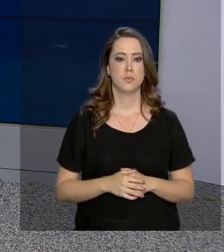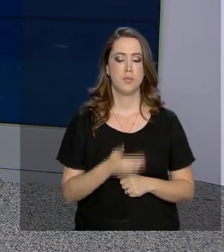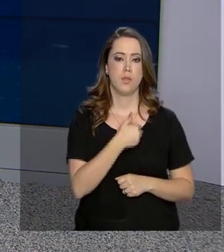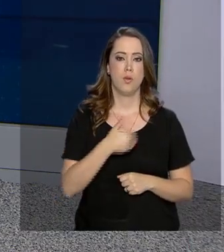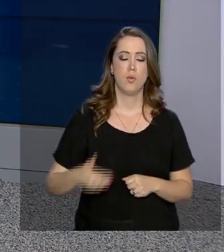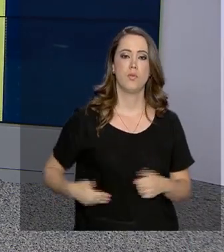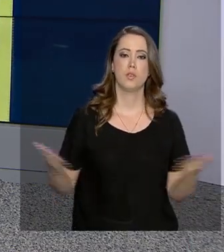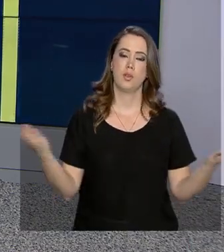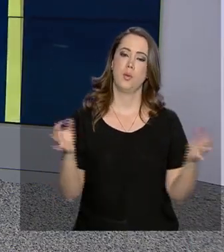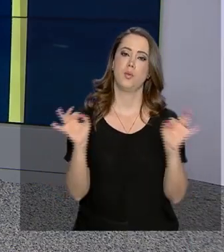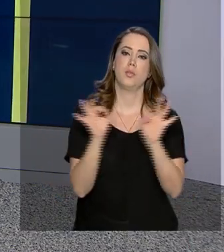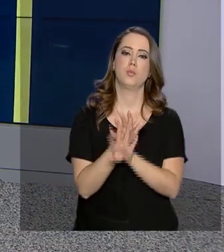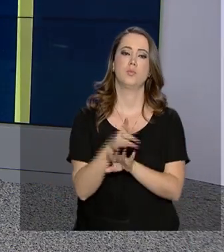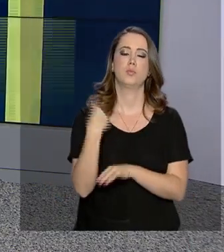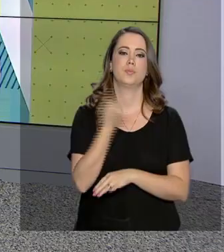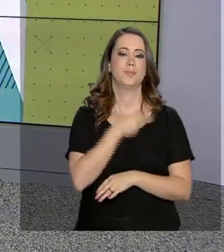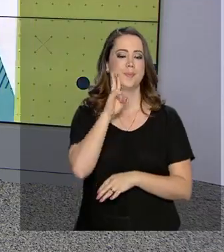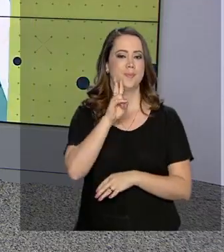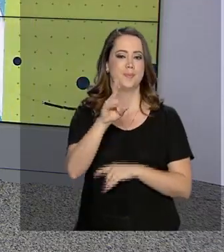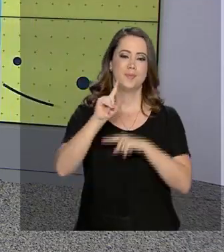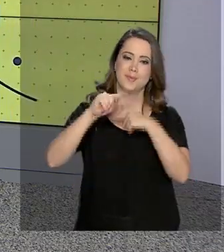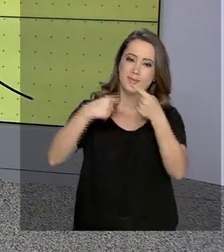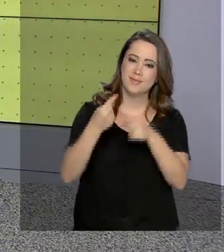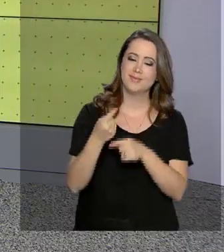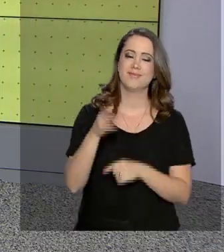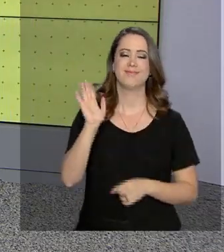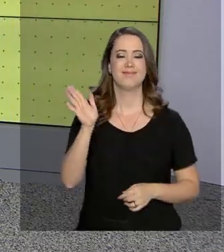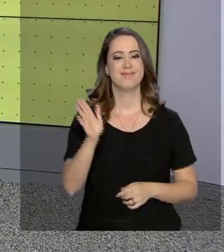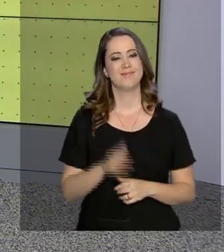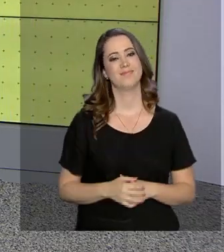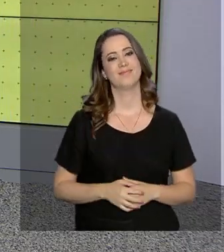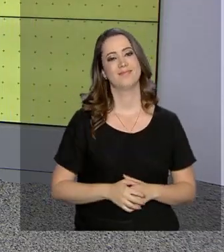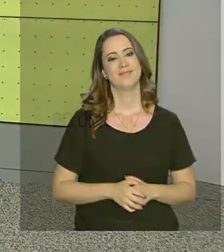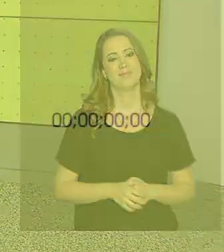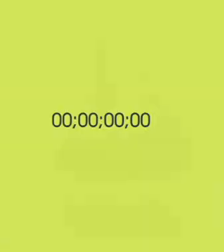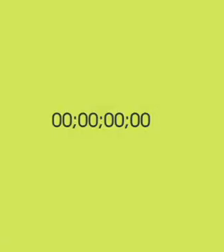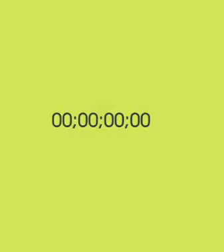governo agora fica por aqui. Nos vemos na próxima edição. Até já!